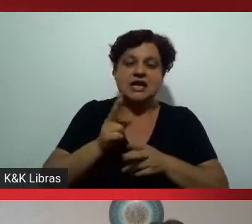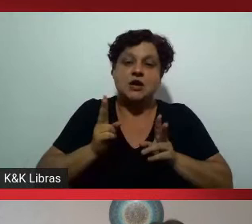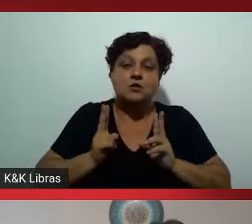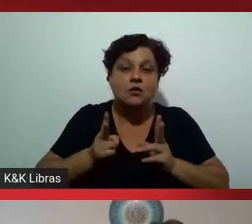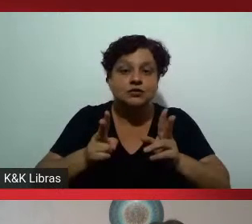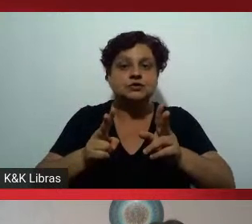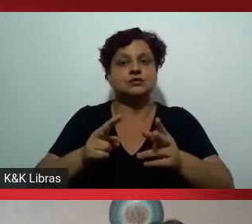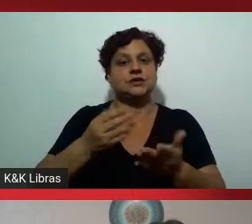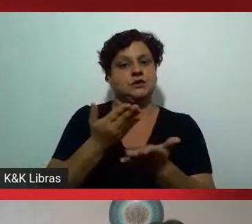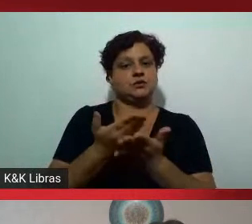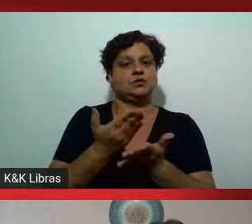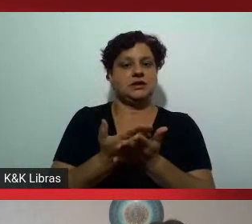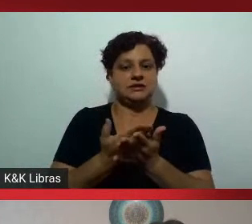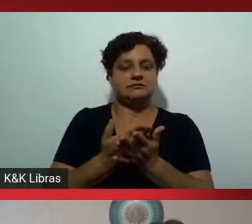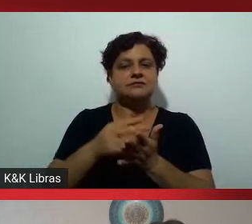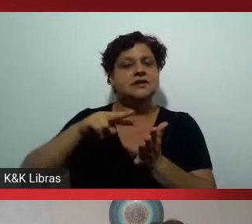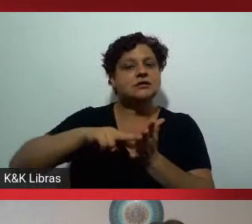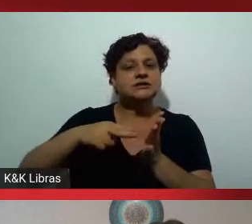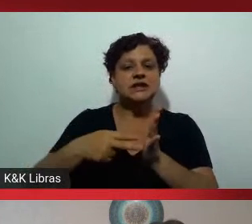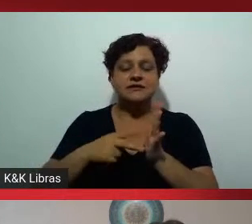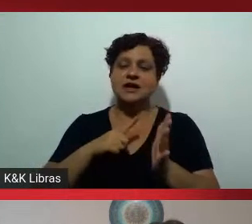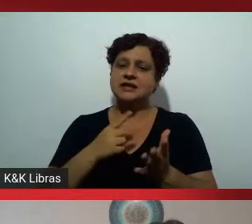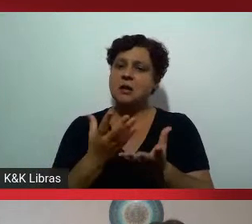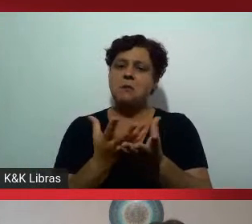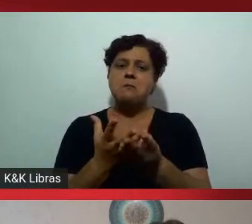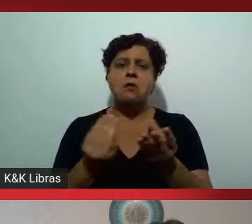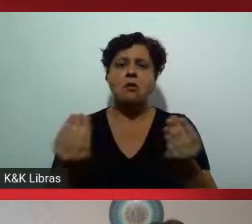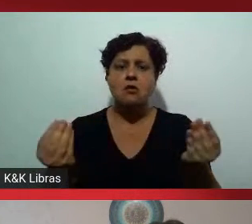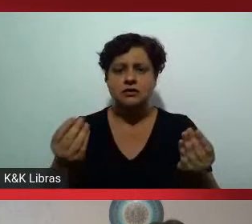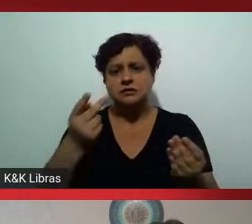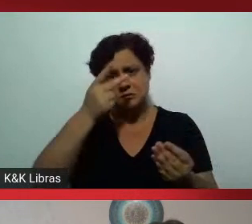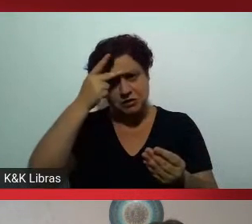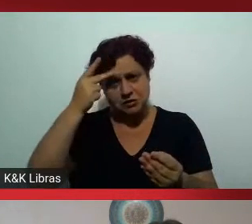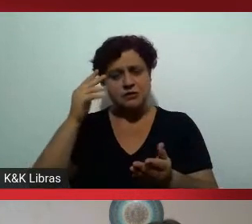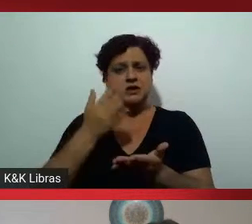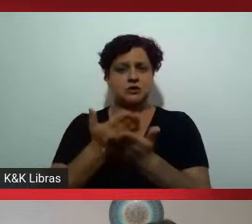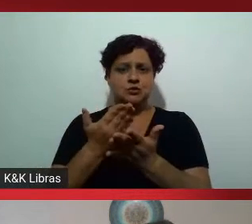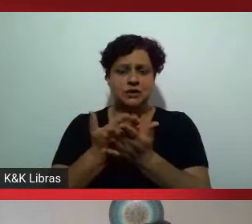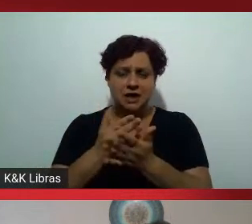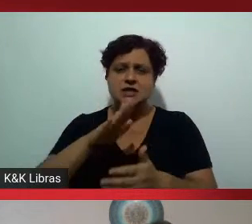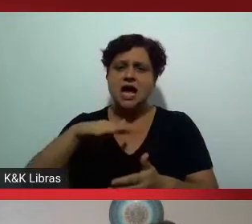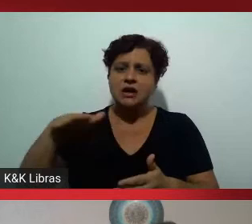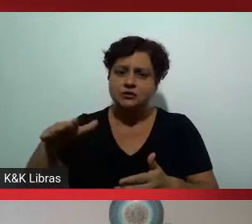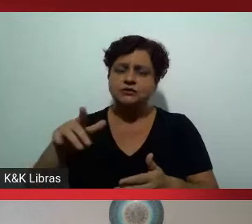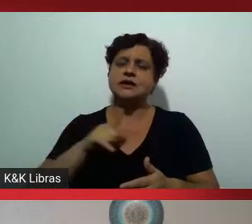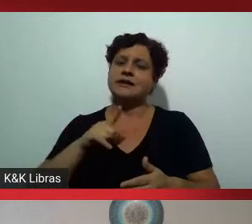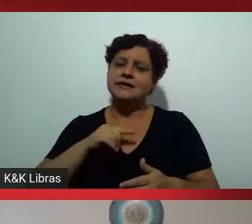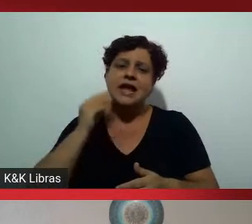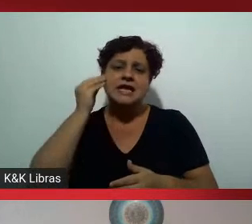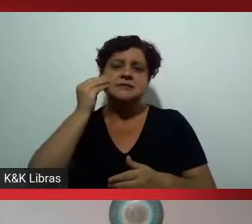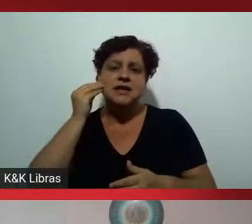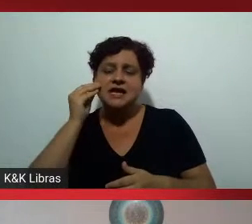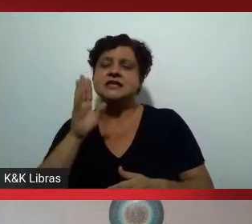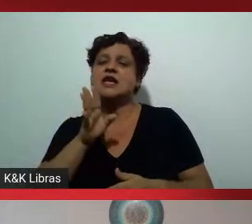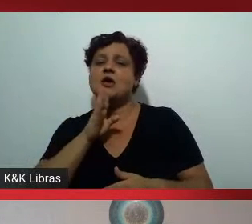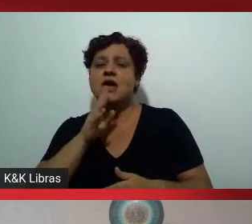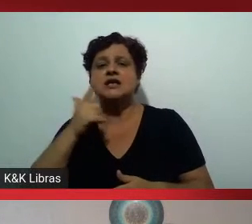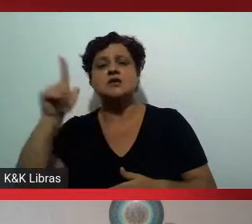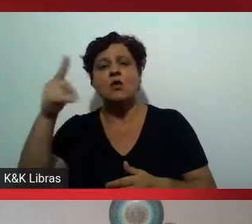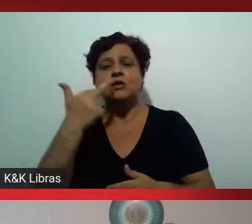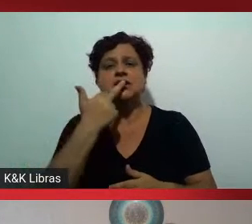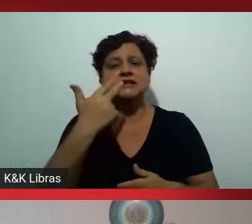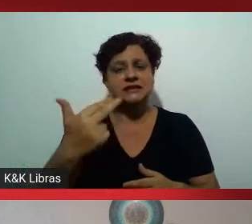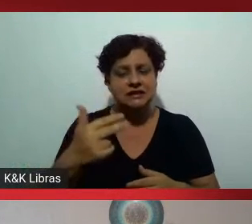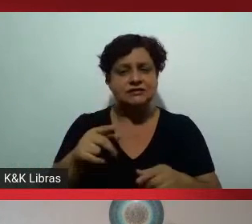entre outras palavras, que nós temos estudantes que vêm de experiências internacionais, estudantes bilingües, estudantes que já